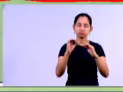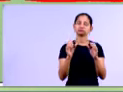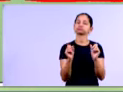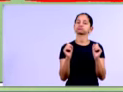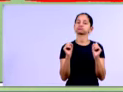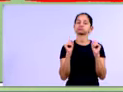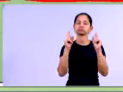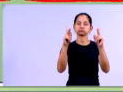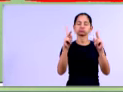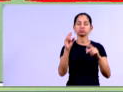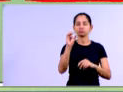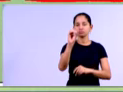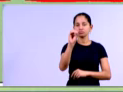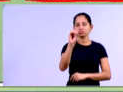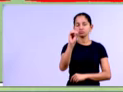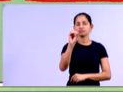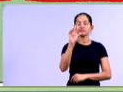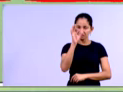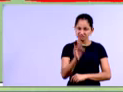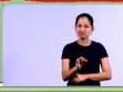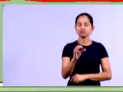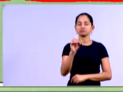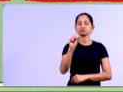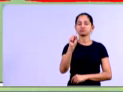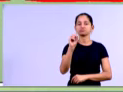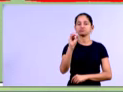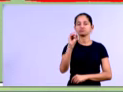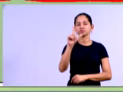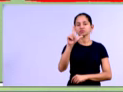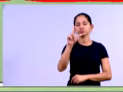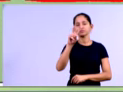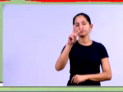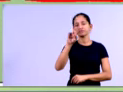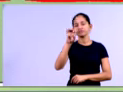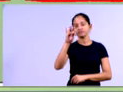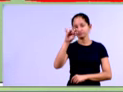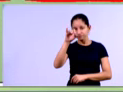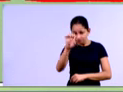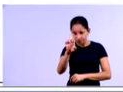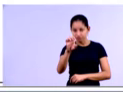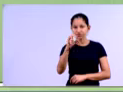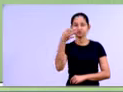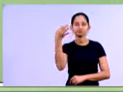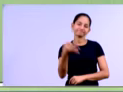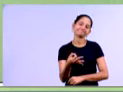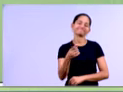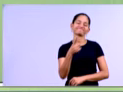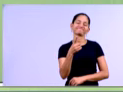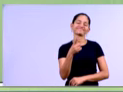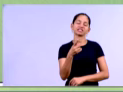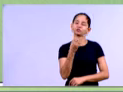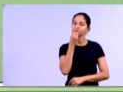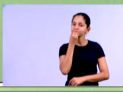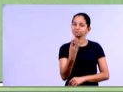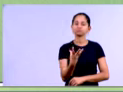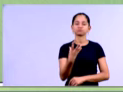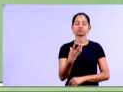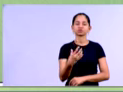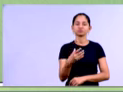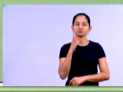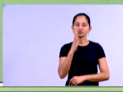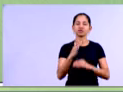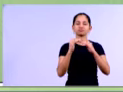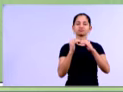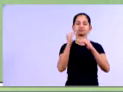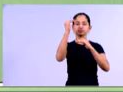apresentando uma solvência, ok? Então, vamos aplicar aí, né, esse modelo em cima das demonstrações